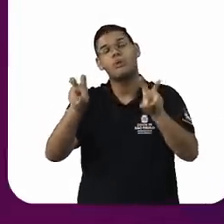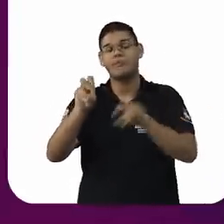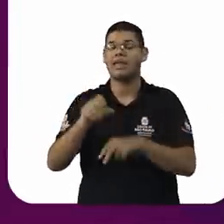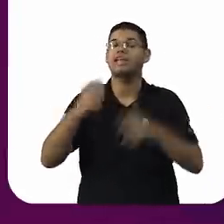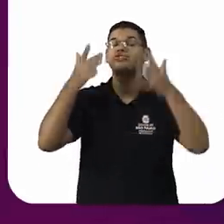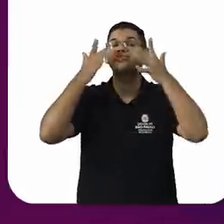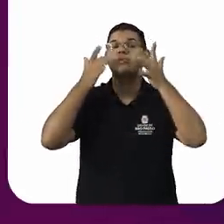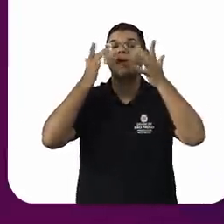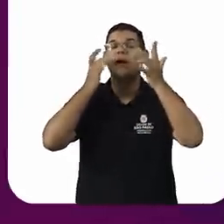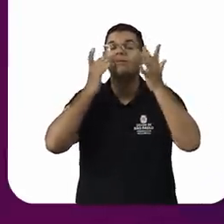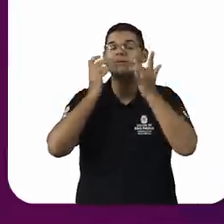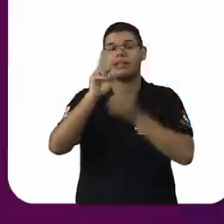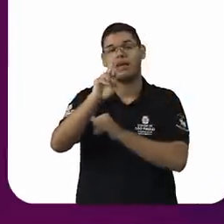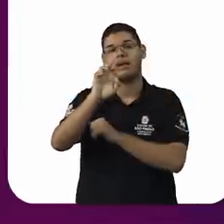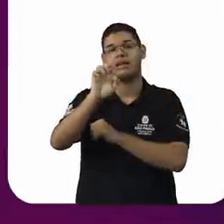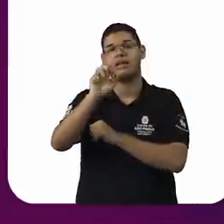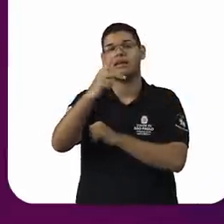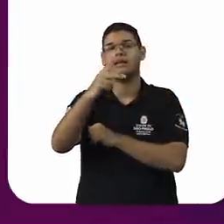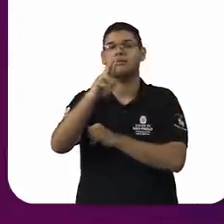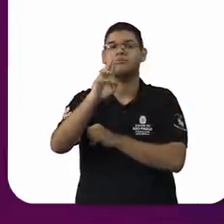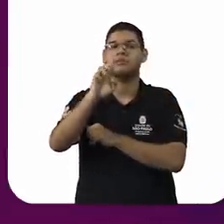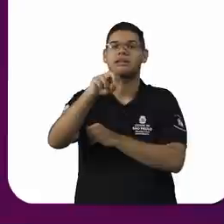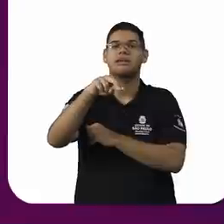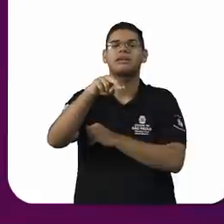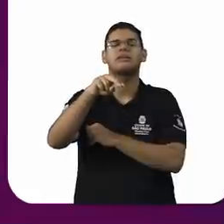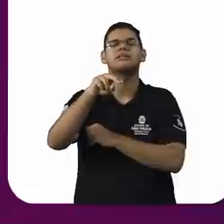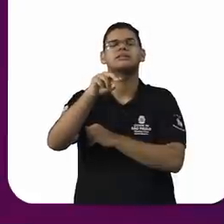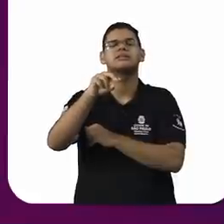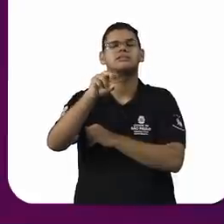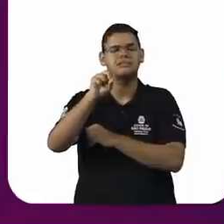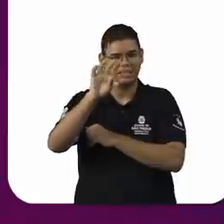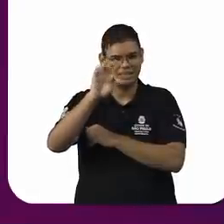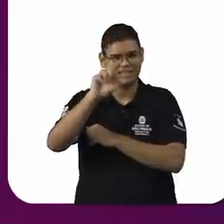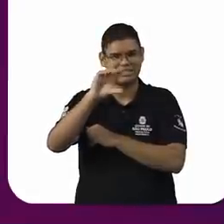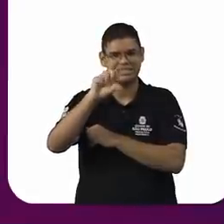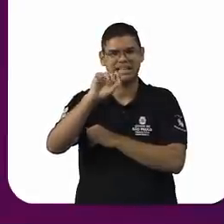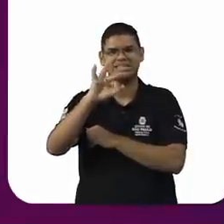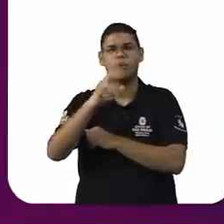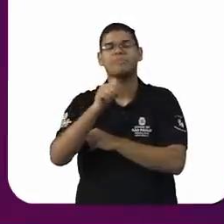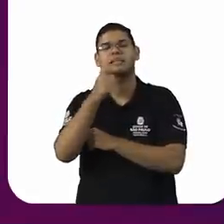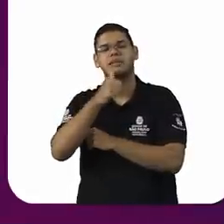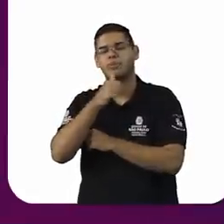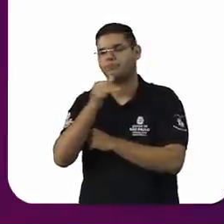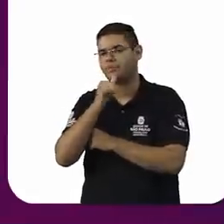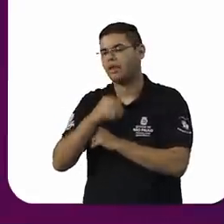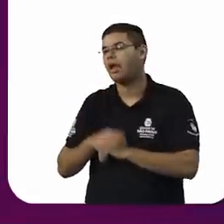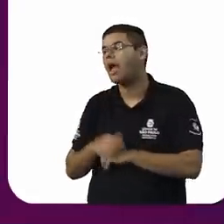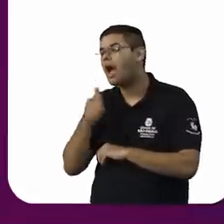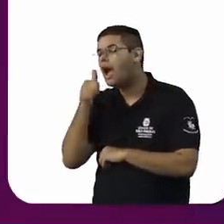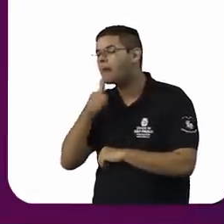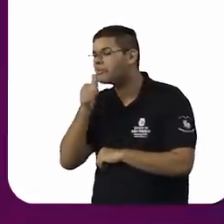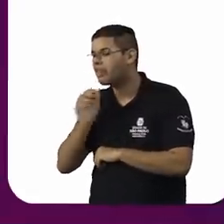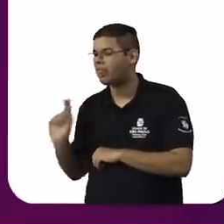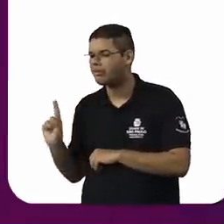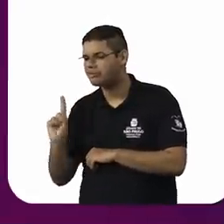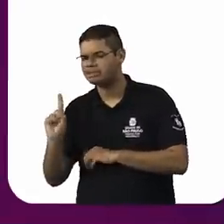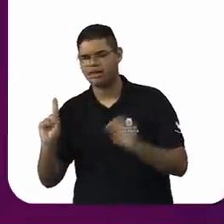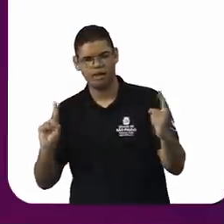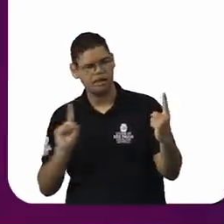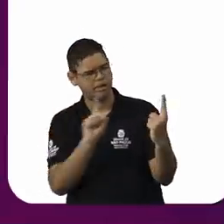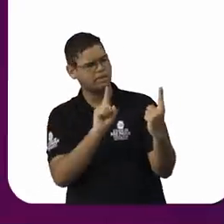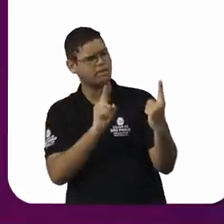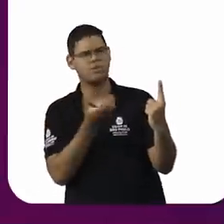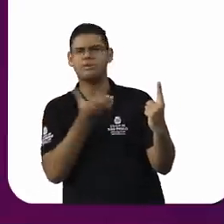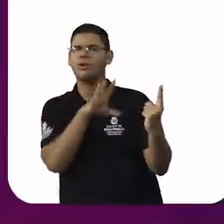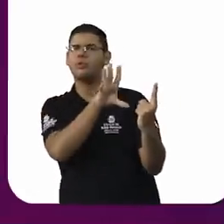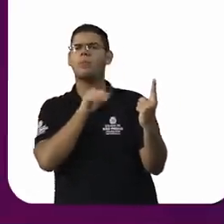uma mulher ocupando um cargo de liderança, ela também pode se ver naquele lugar e pensar, esse lugar também me pertence, eu também posso chegar lá.